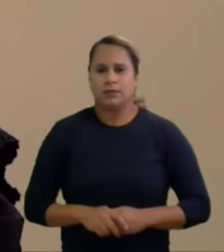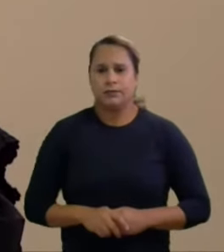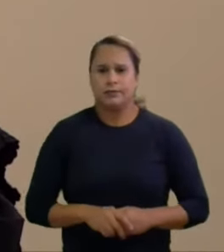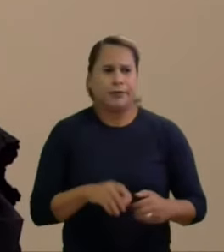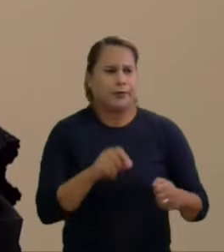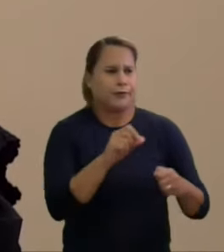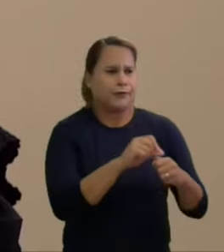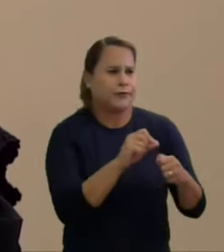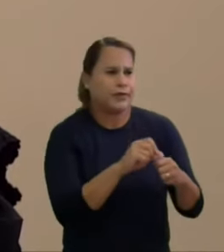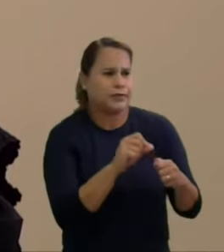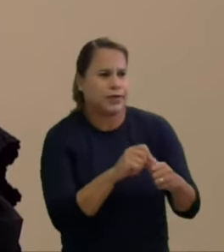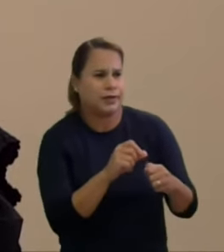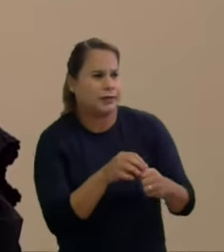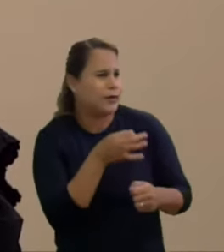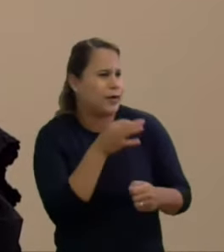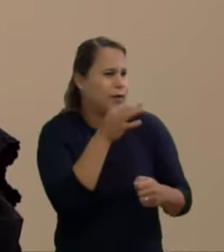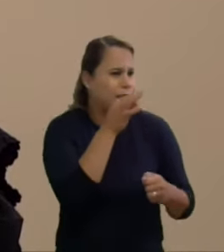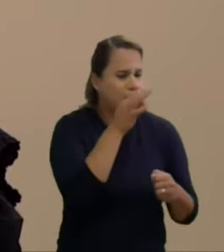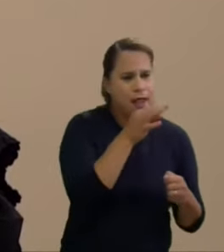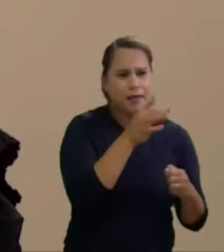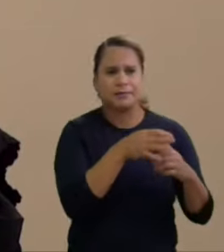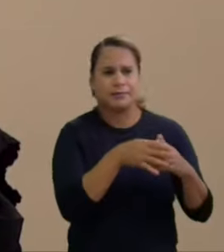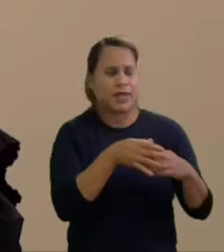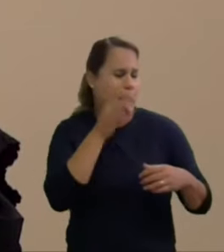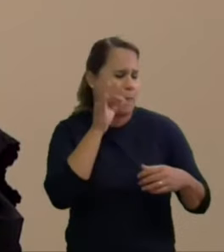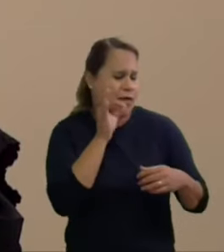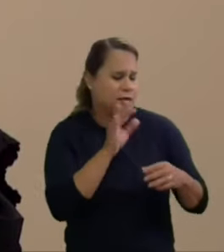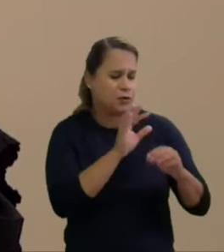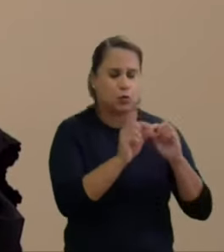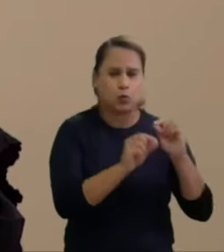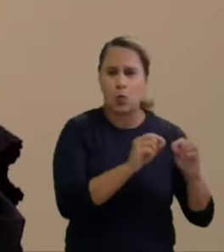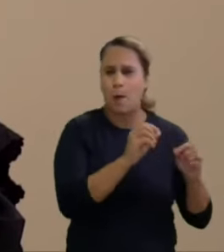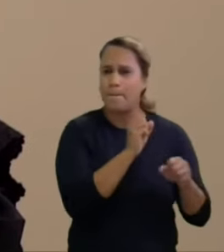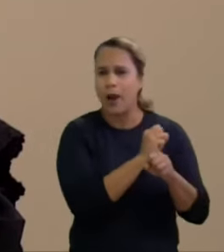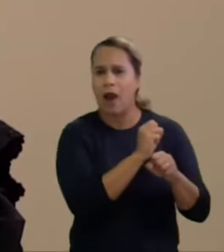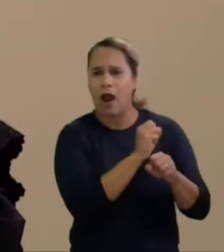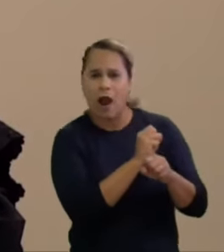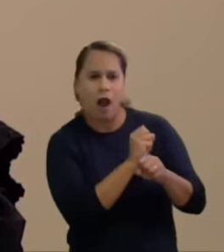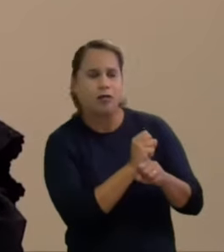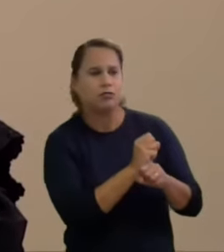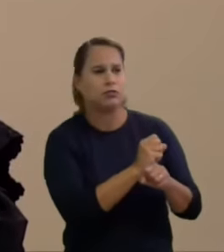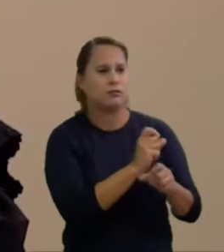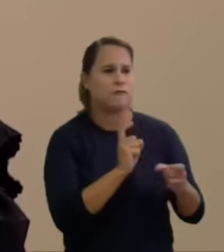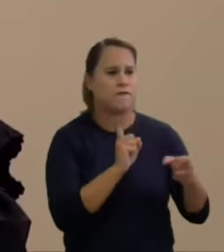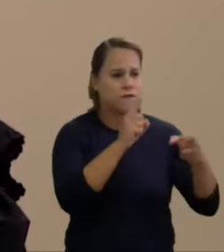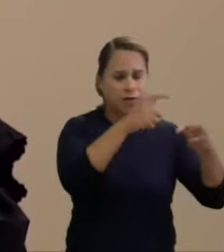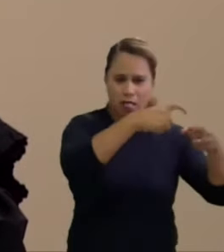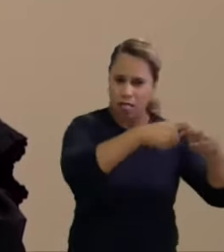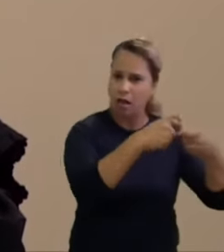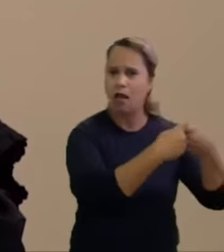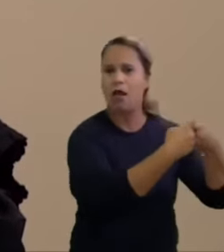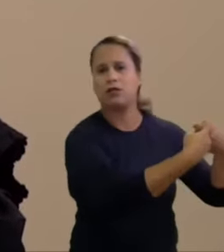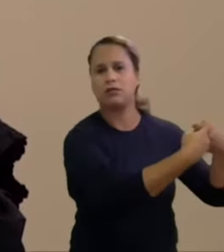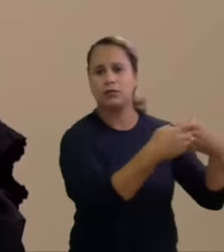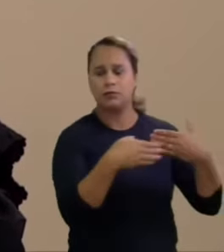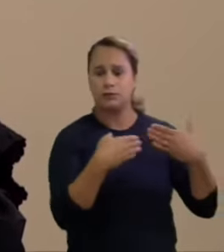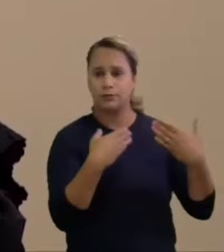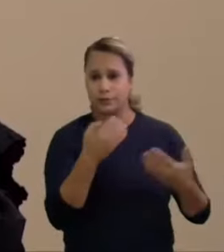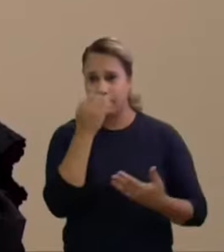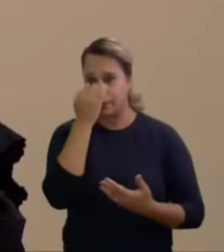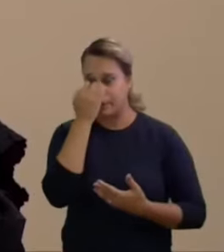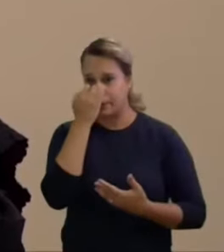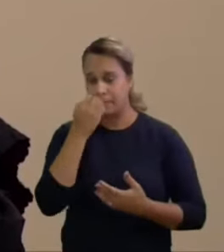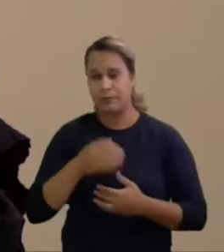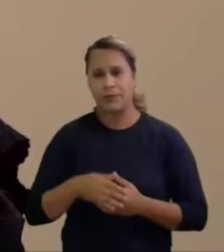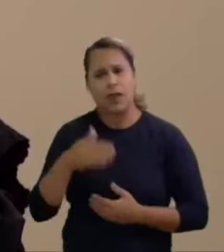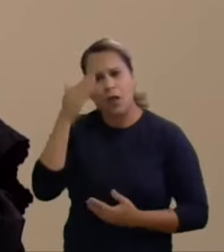filiação ou algum outro evento com a presença do candidato, o coffee break custou 1.800 reais e eu acredito